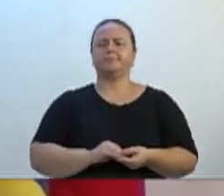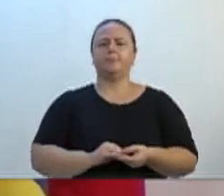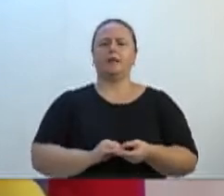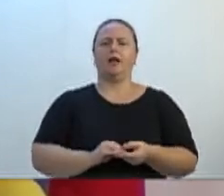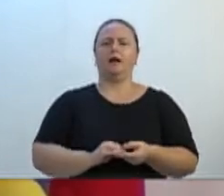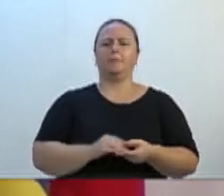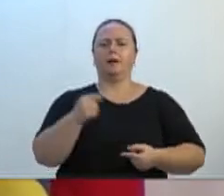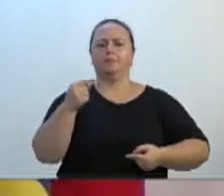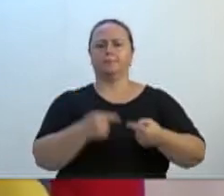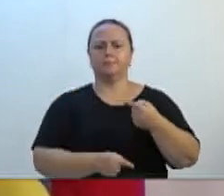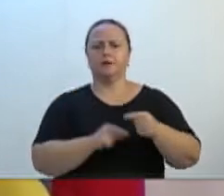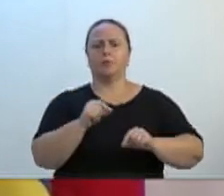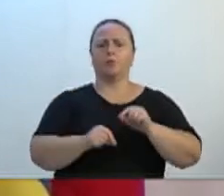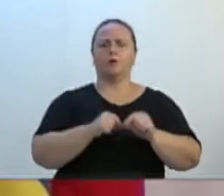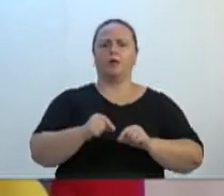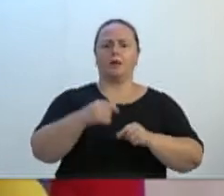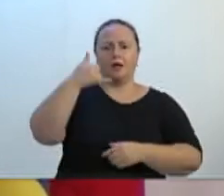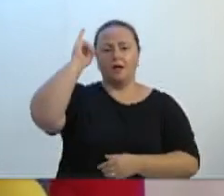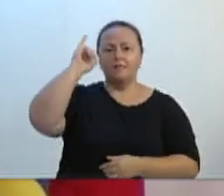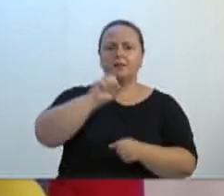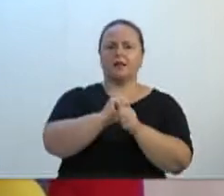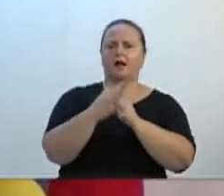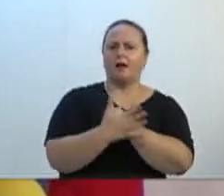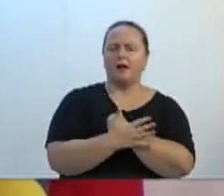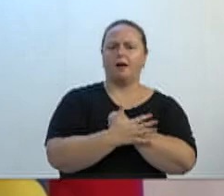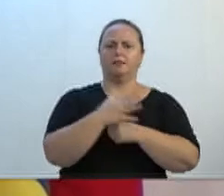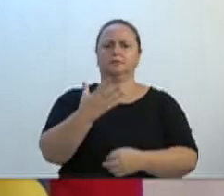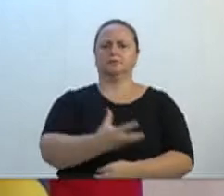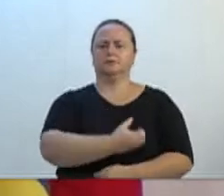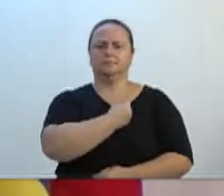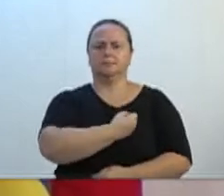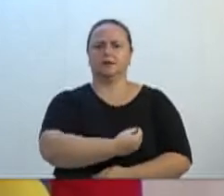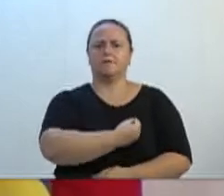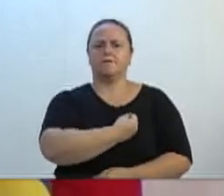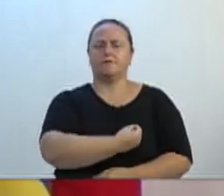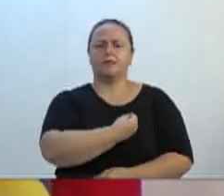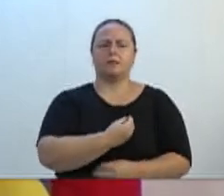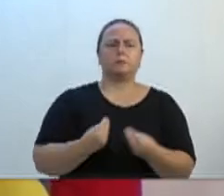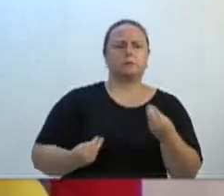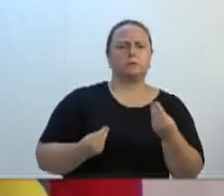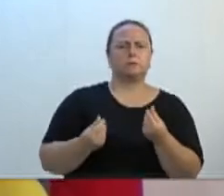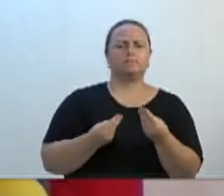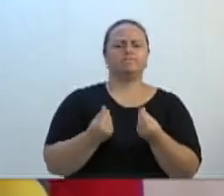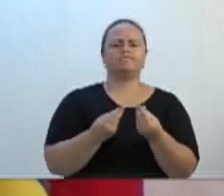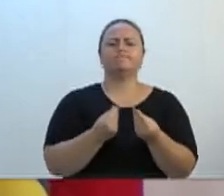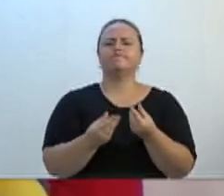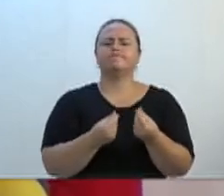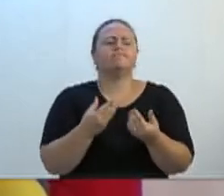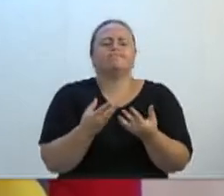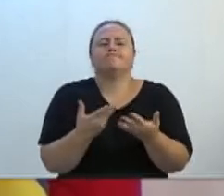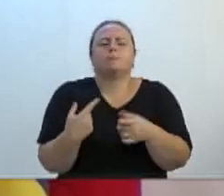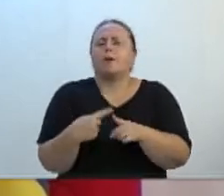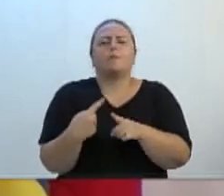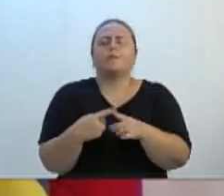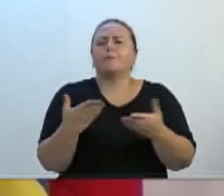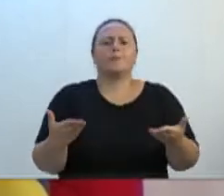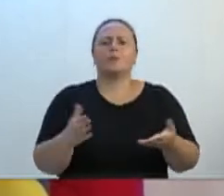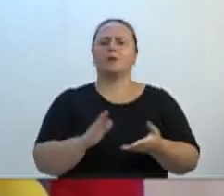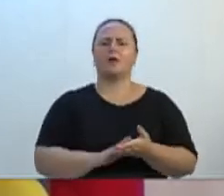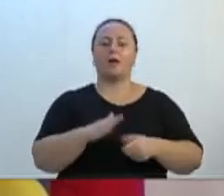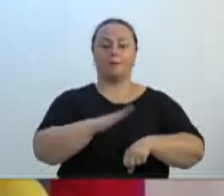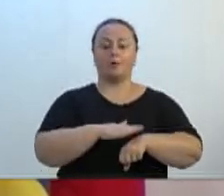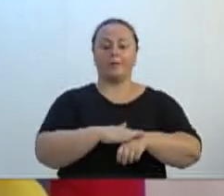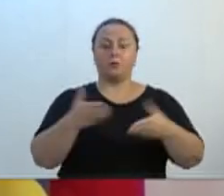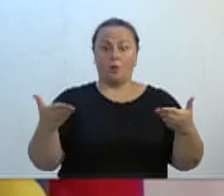coronavírus, ou isso aqui para combate, para salvar vidas, ou qual é a finalidade mais concreta, plausível para ficar neste momento de